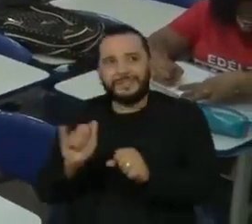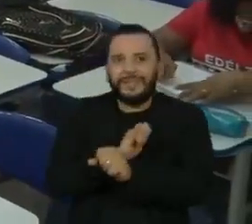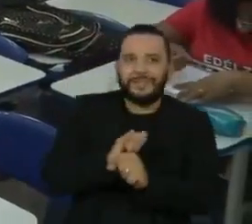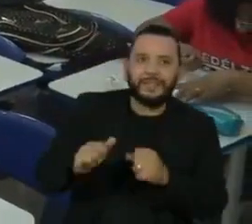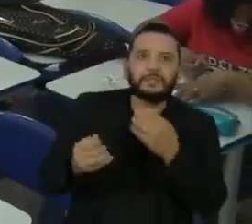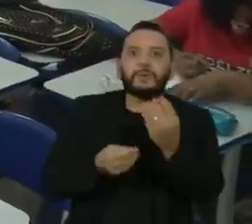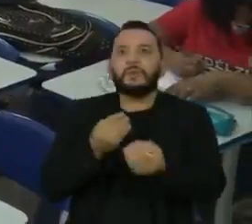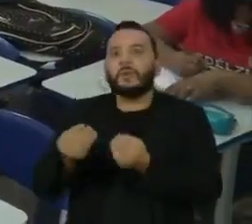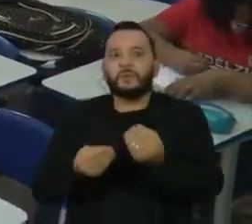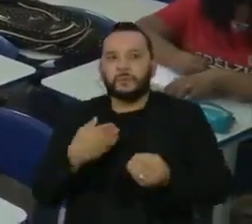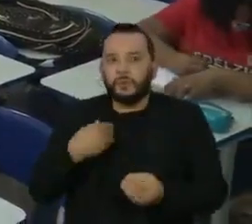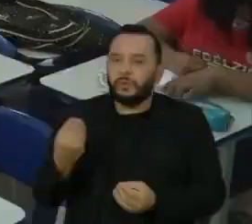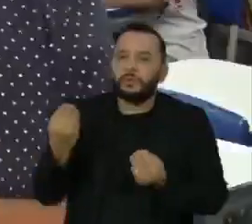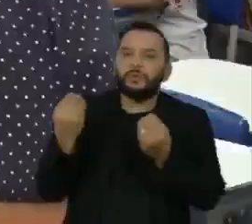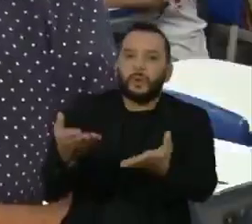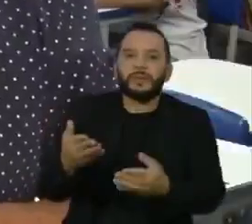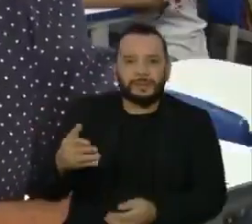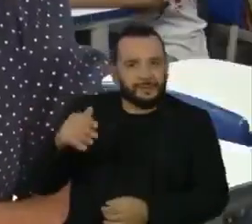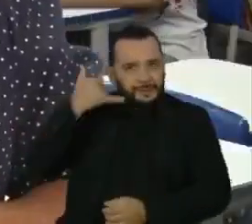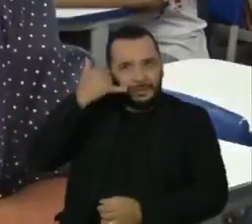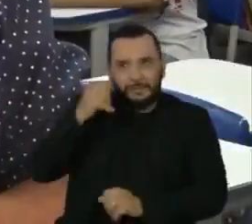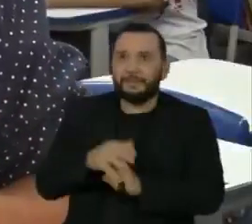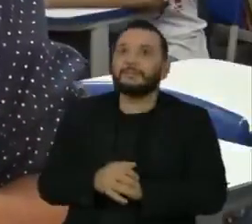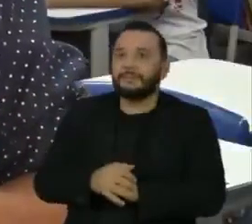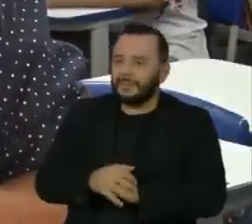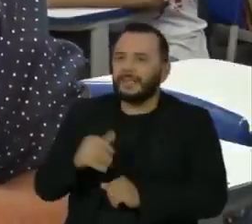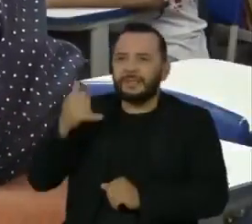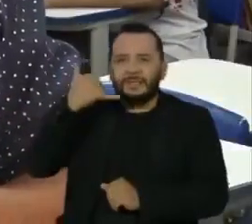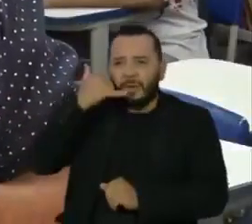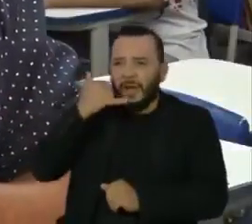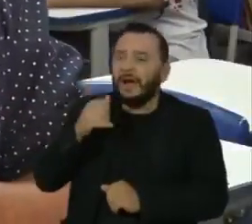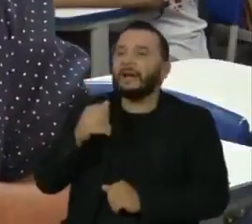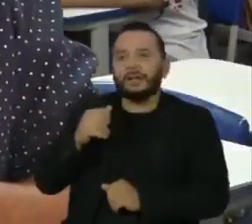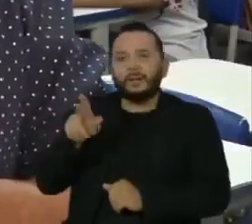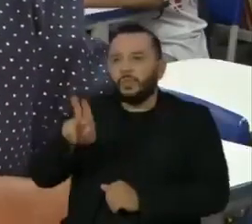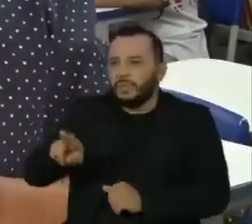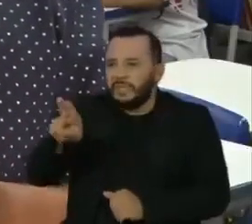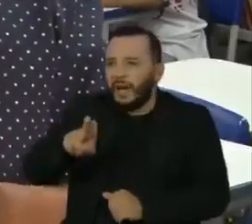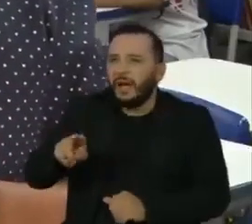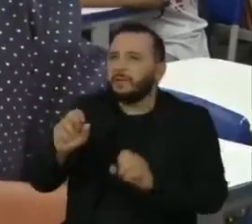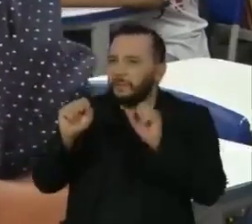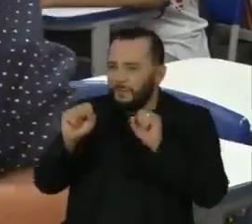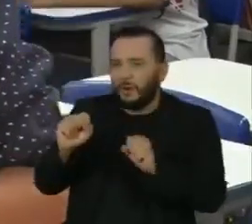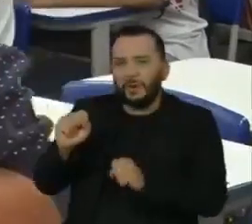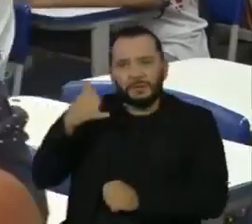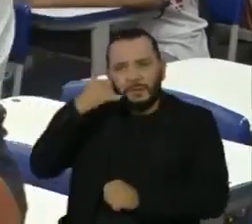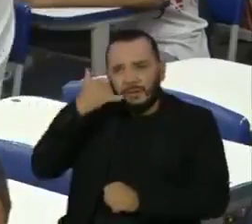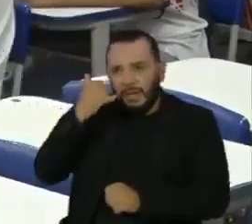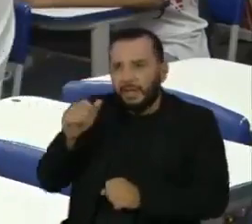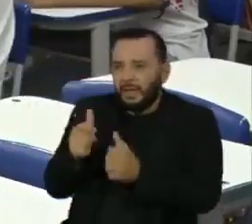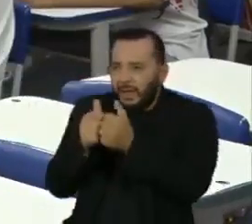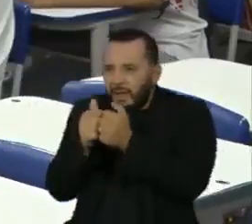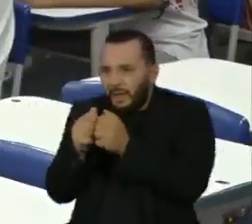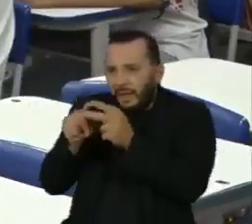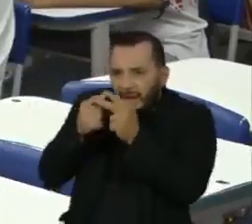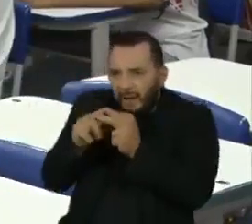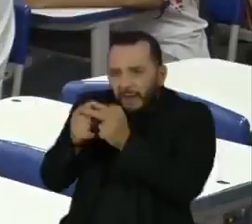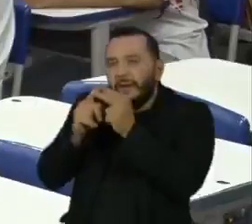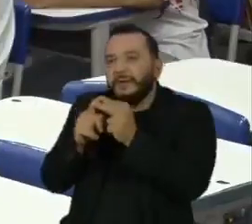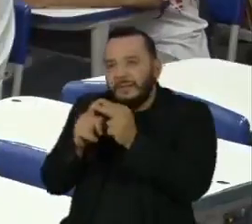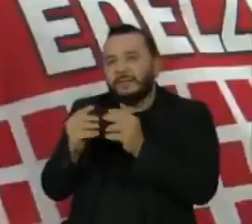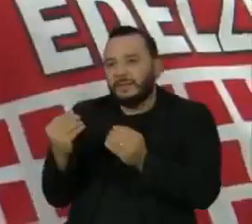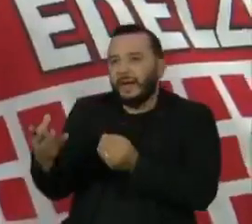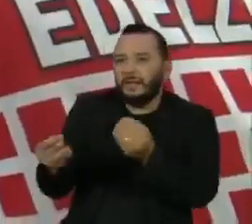campanha de doação de celular. Usados e que pudesse a gente fazer um certo reparo e que alguns